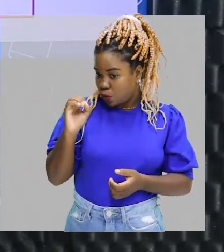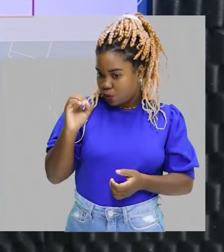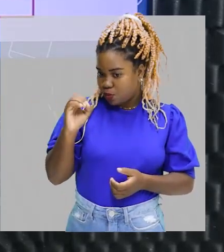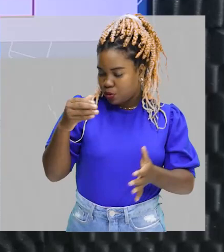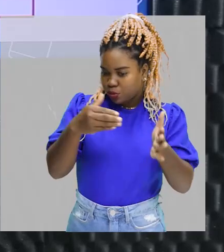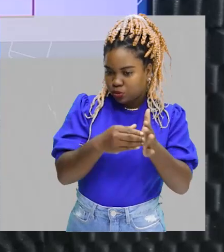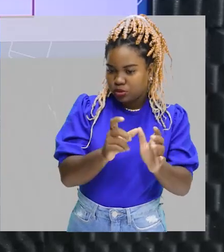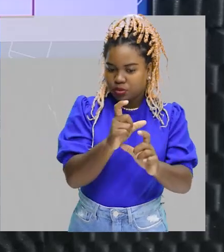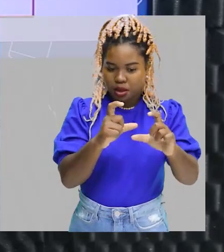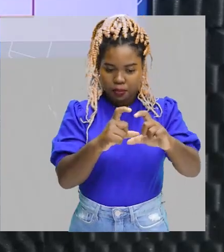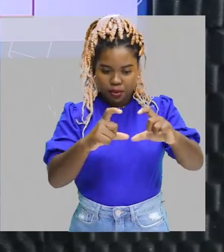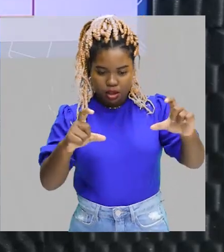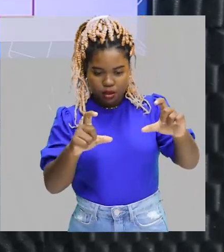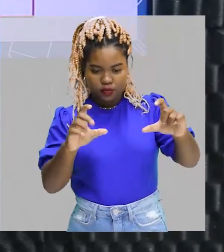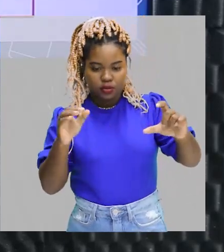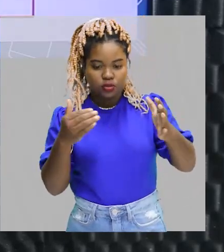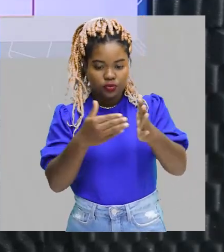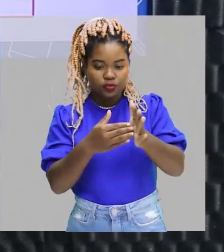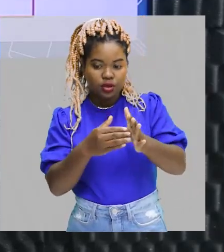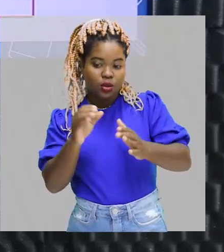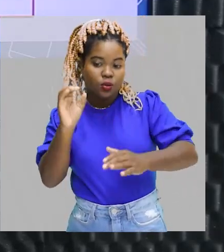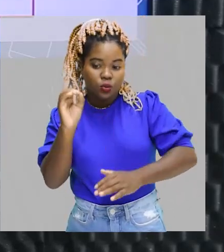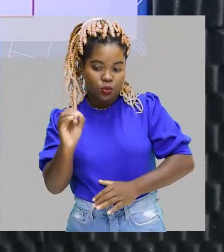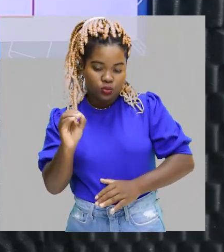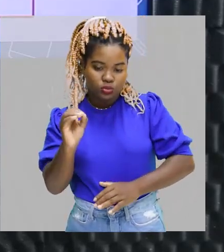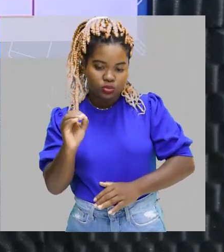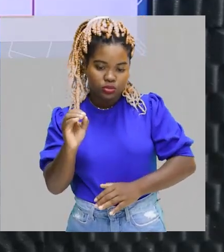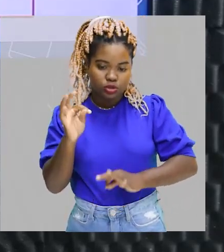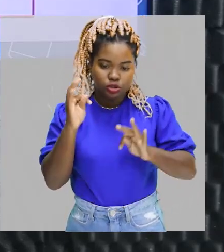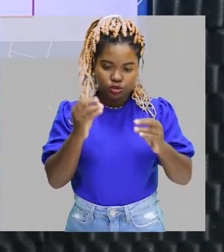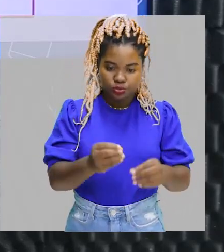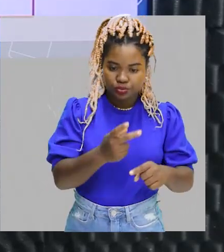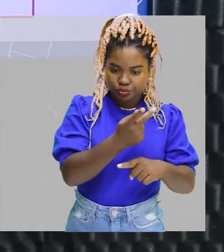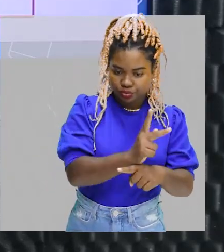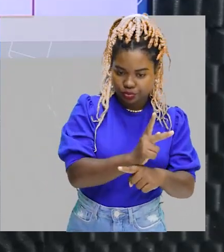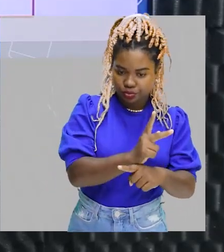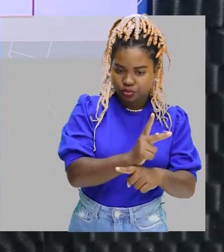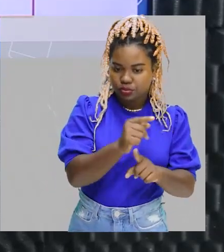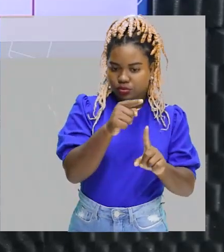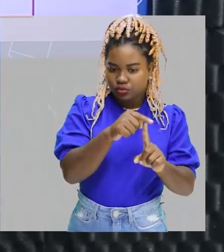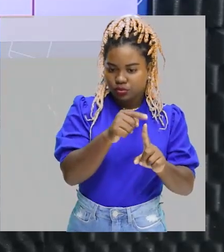a terminação de todo e qualquer hidrocarboneto é O.